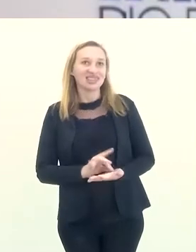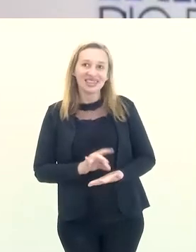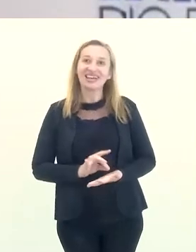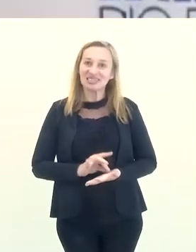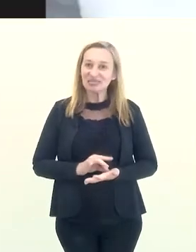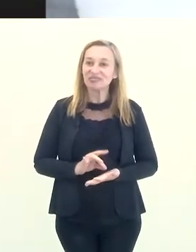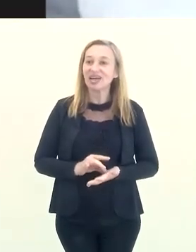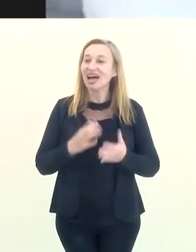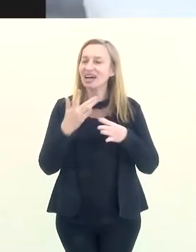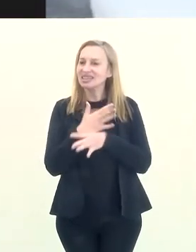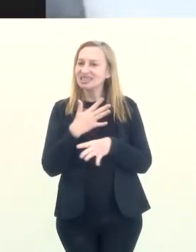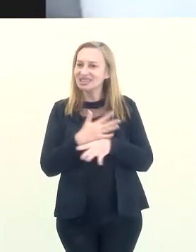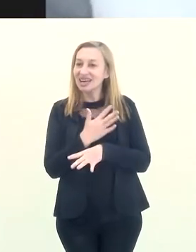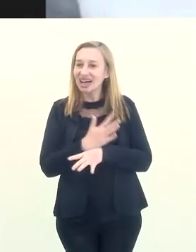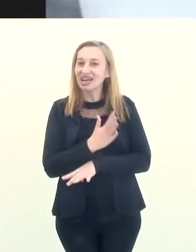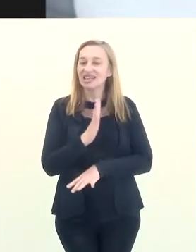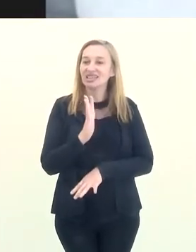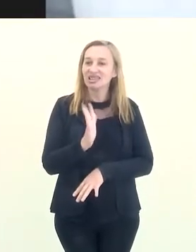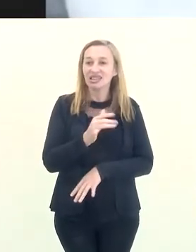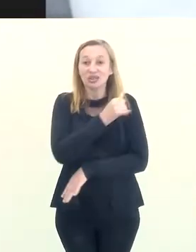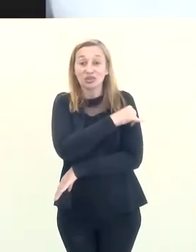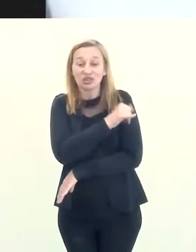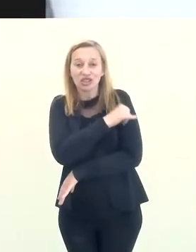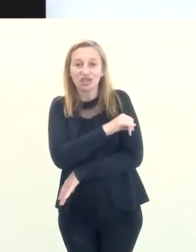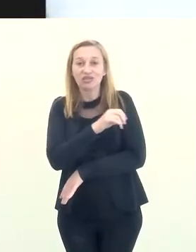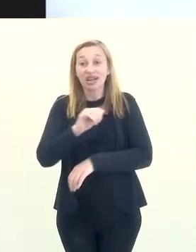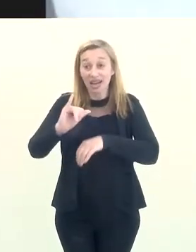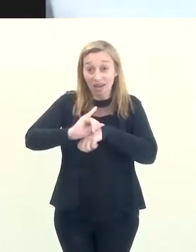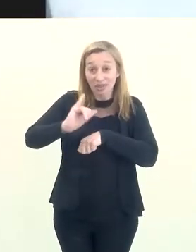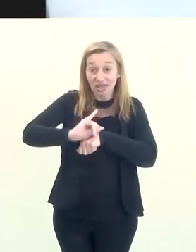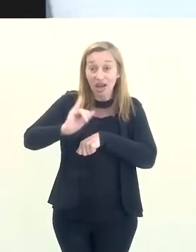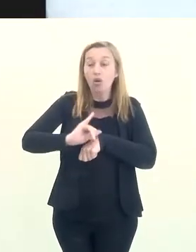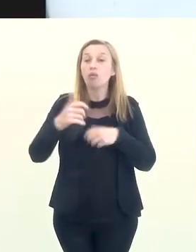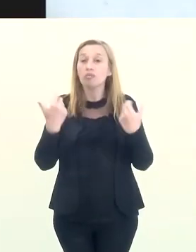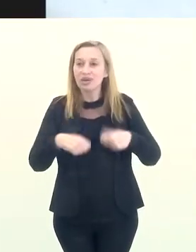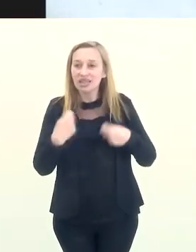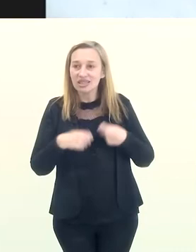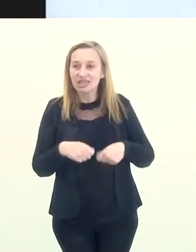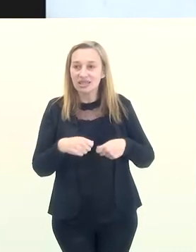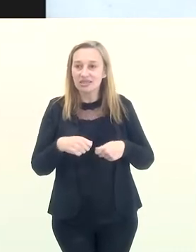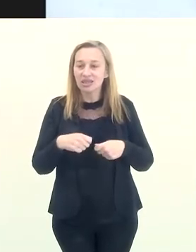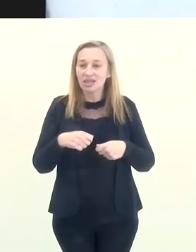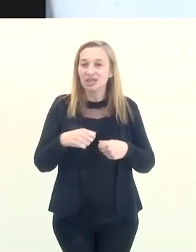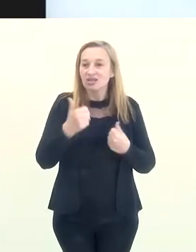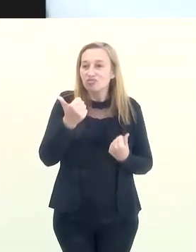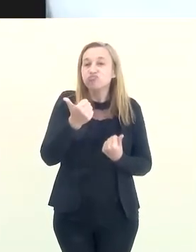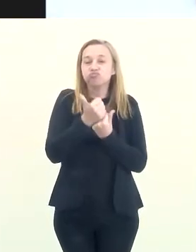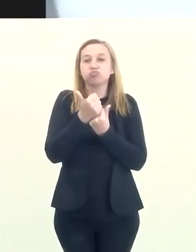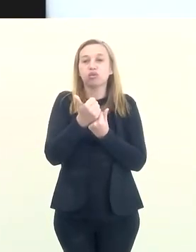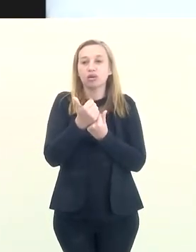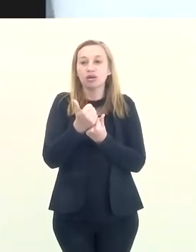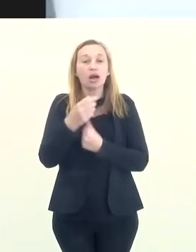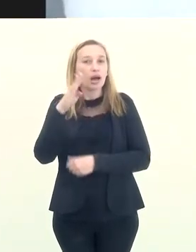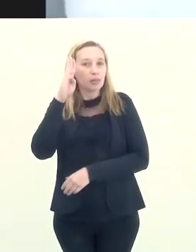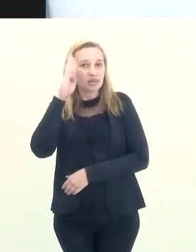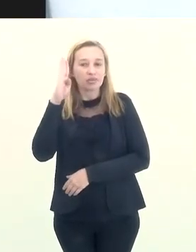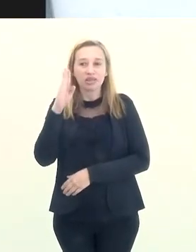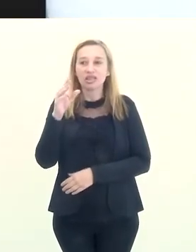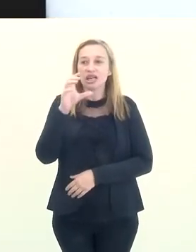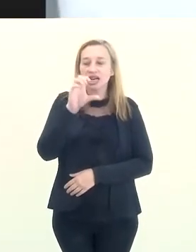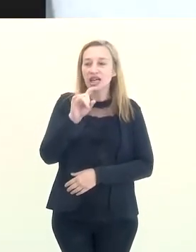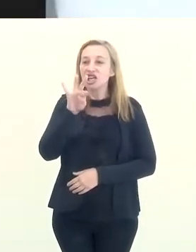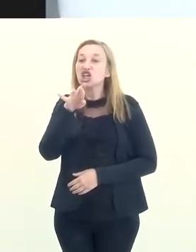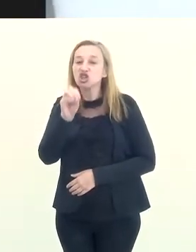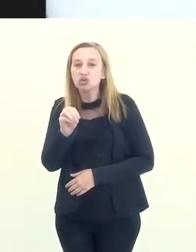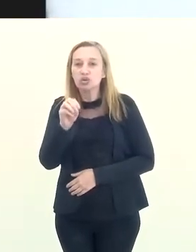É verdade. As cidades, como aqui no Rio de Janeiro, na capital, precisam de âncoras. Por exemplo, o